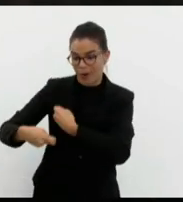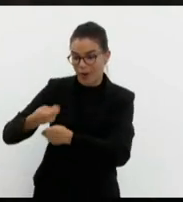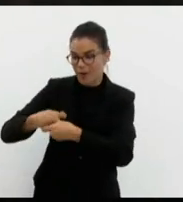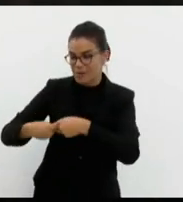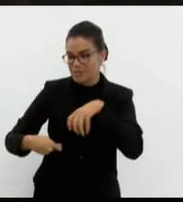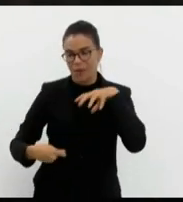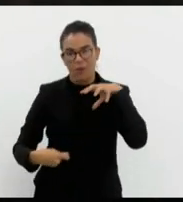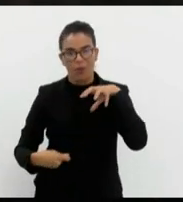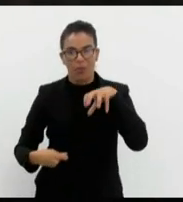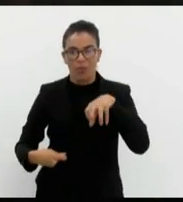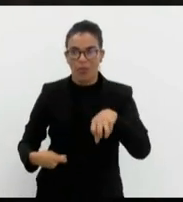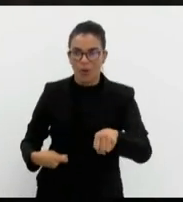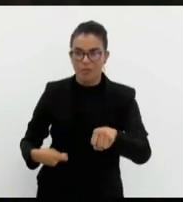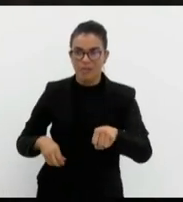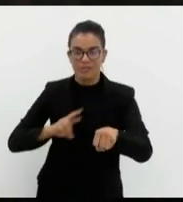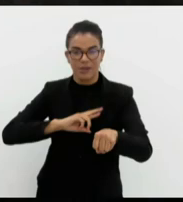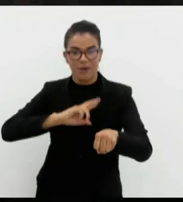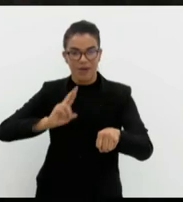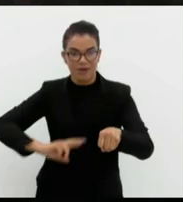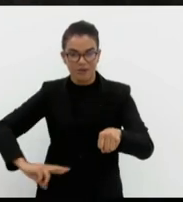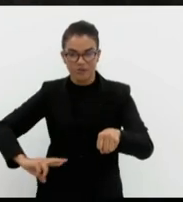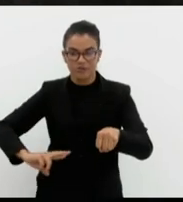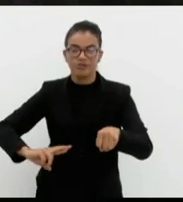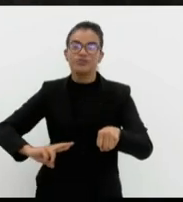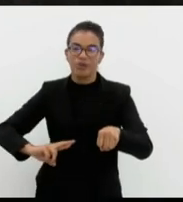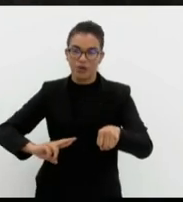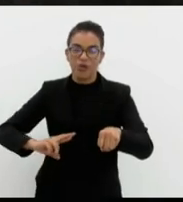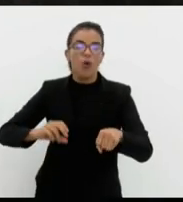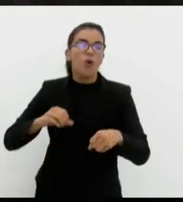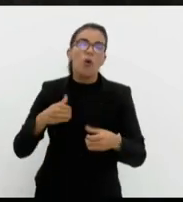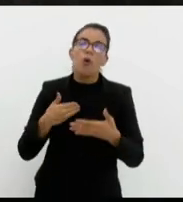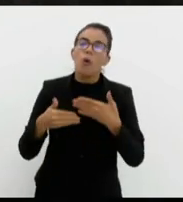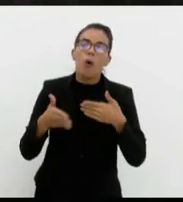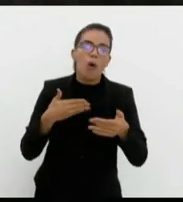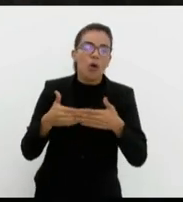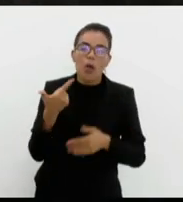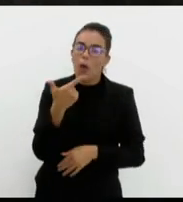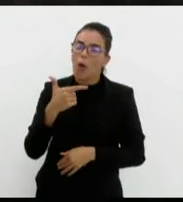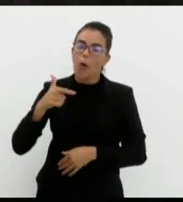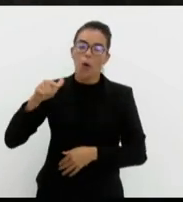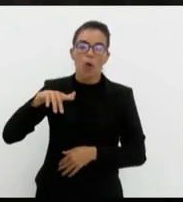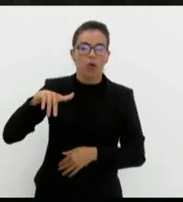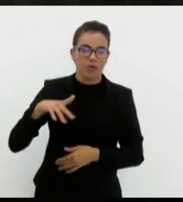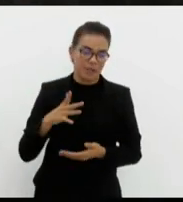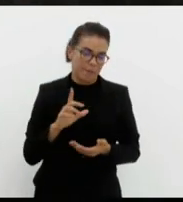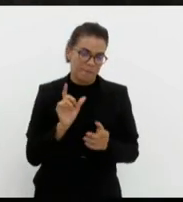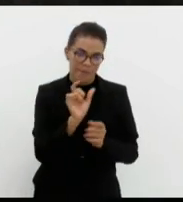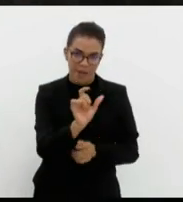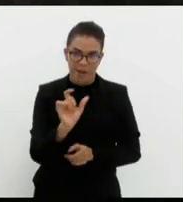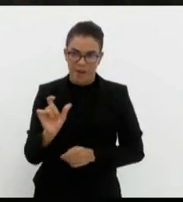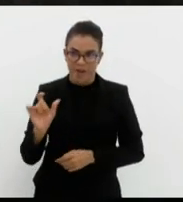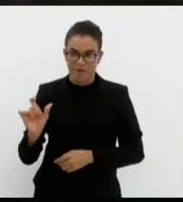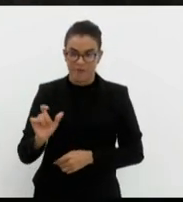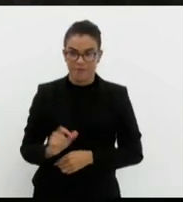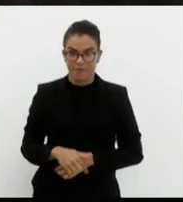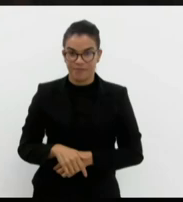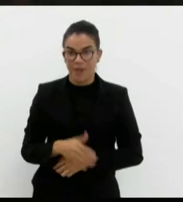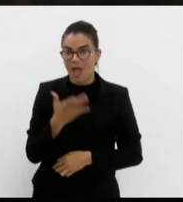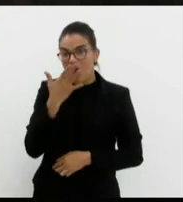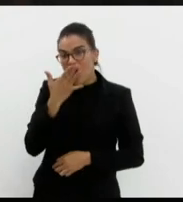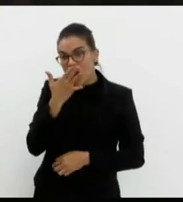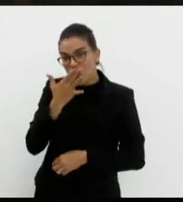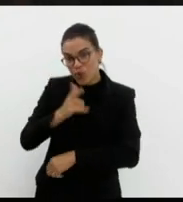dominações religiosas ou qualquer outro tipo de dominação. A cor da nossa